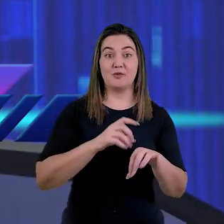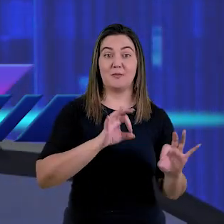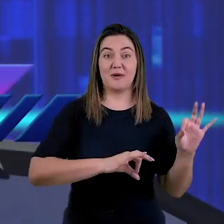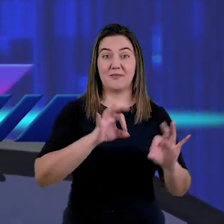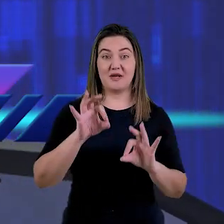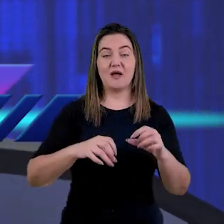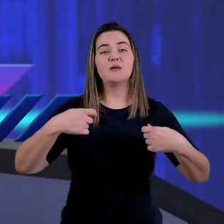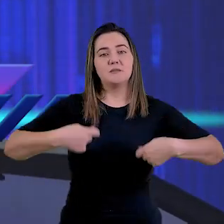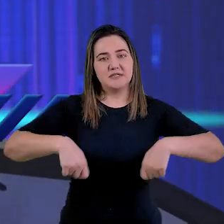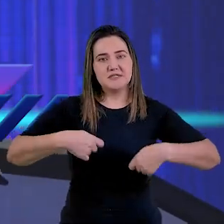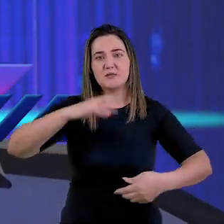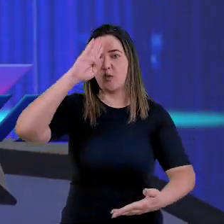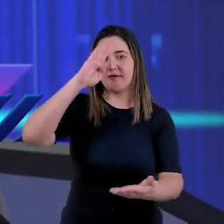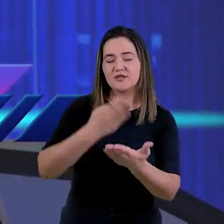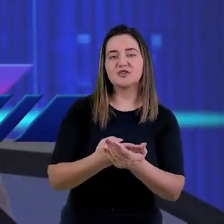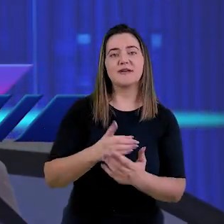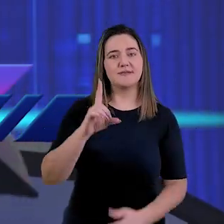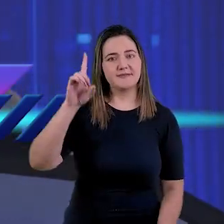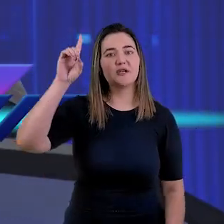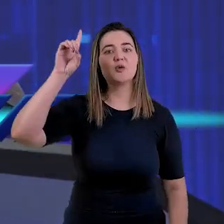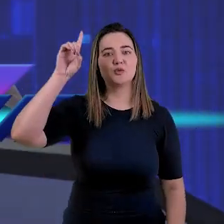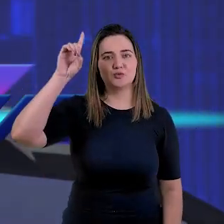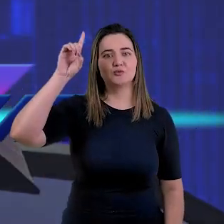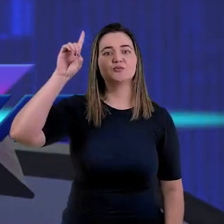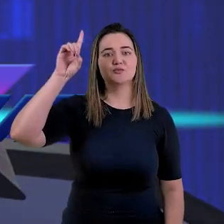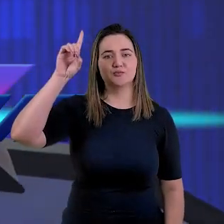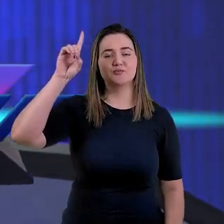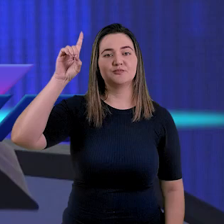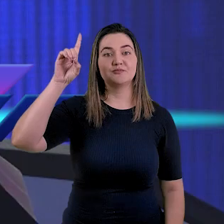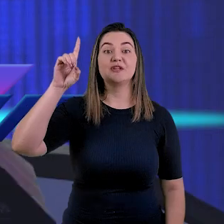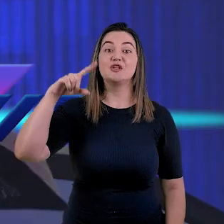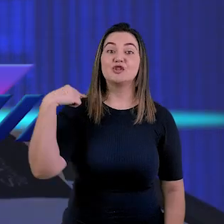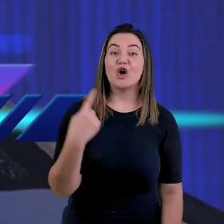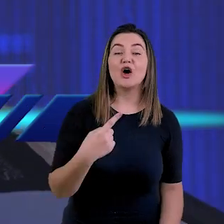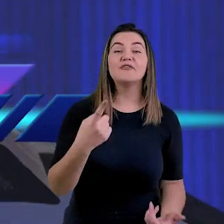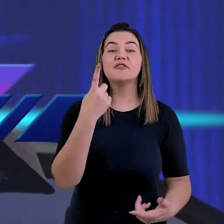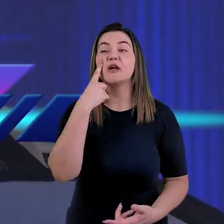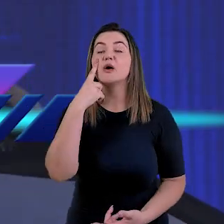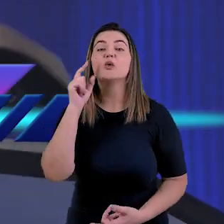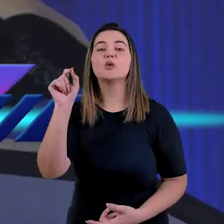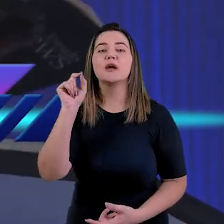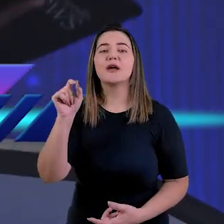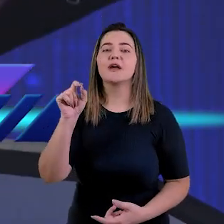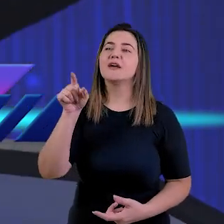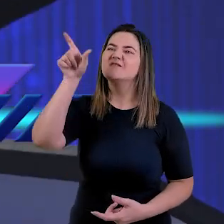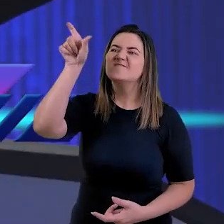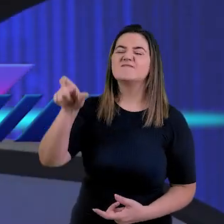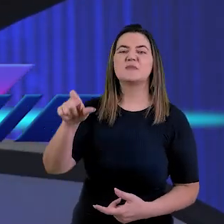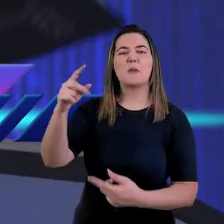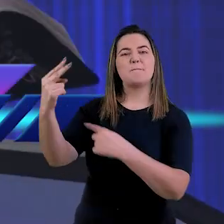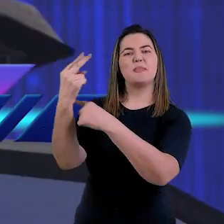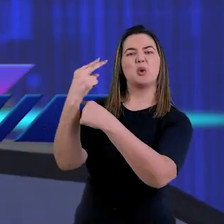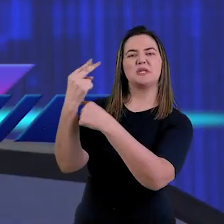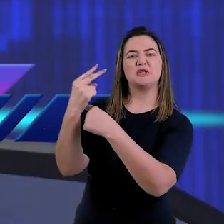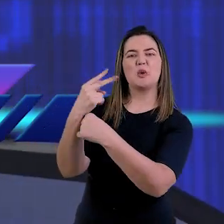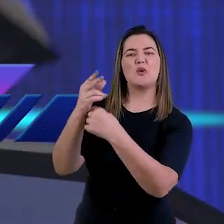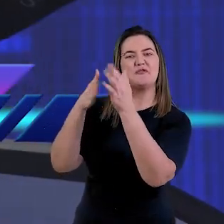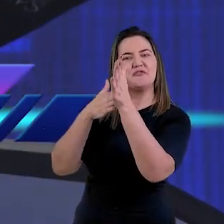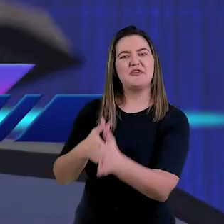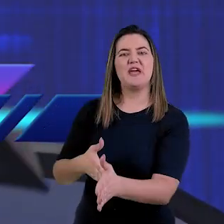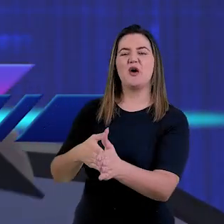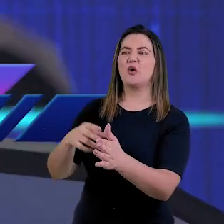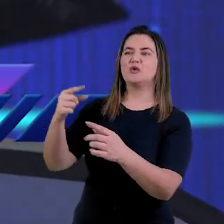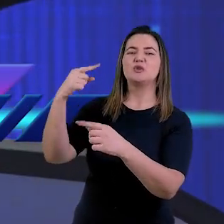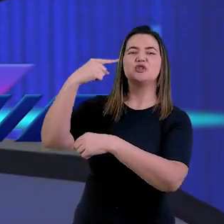nós nos preparamos, precisamos crer em Deus, crer no Pai, agarrarmos a Ele como o nosso fiel protetor,